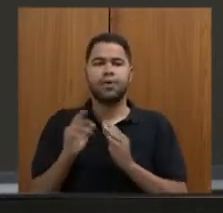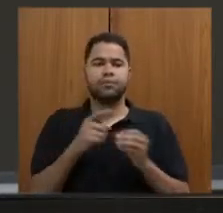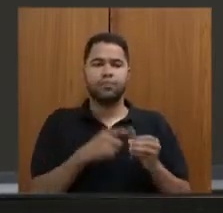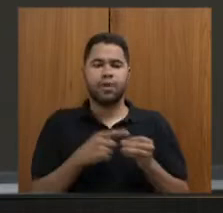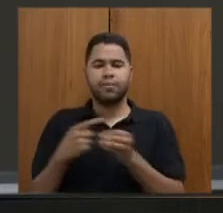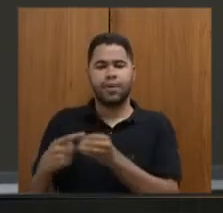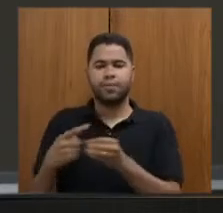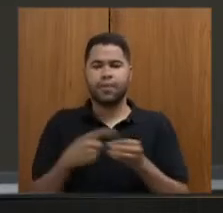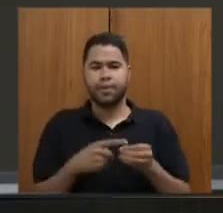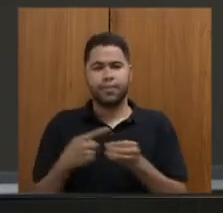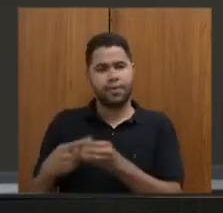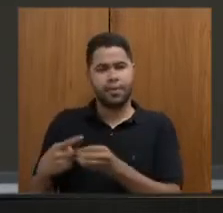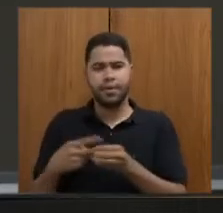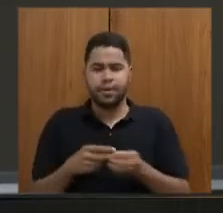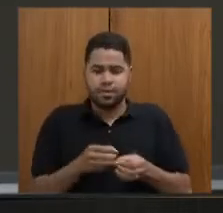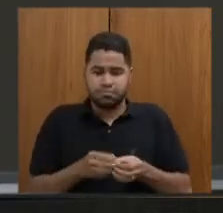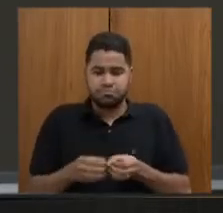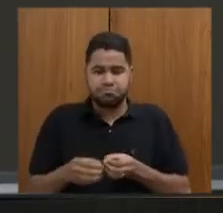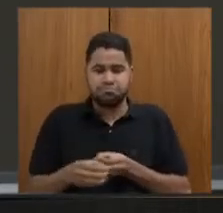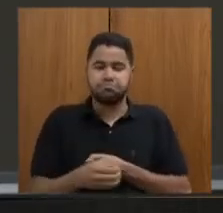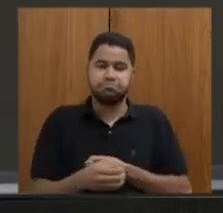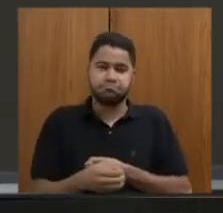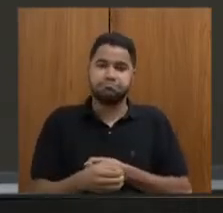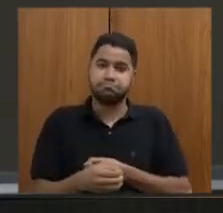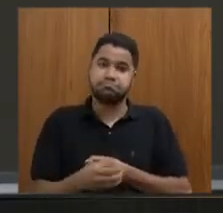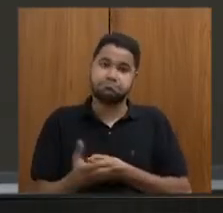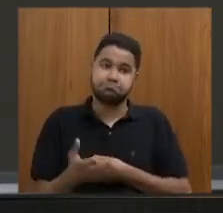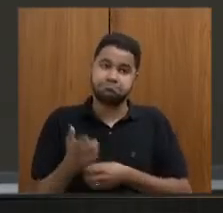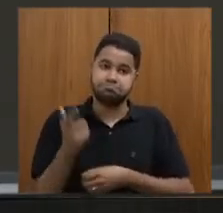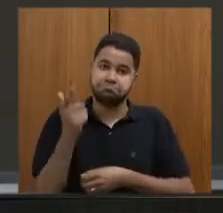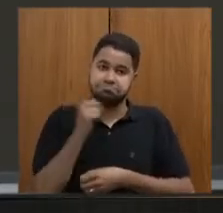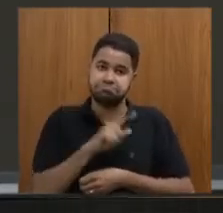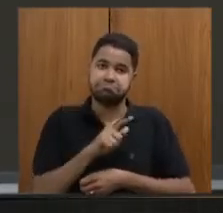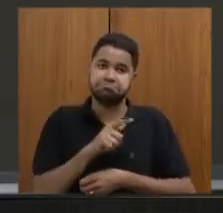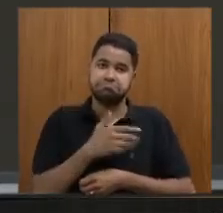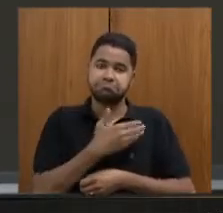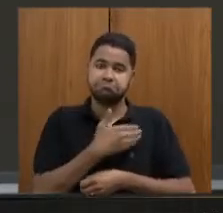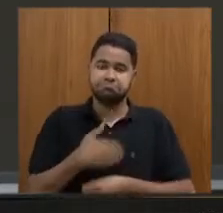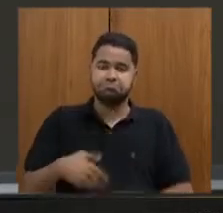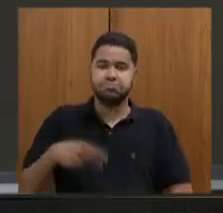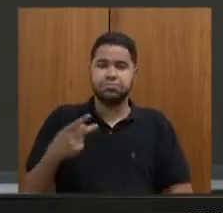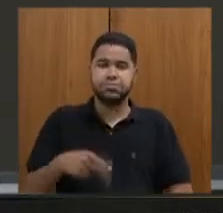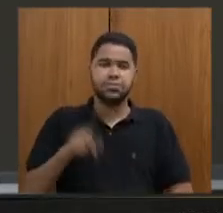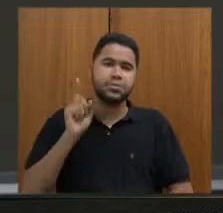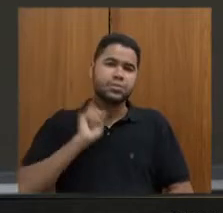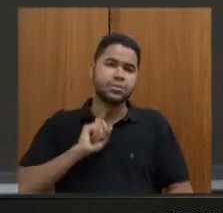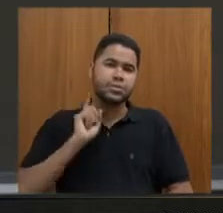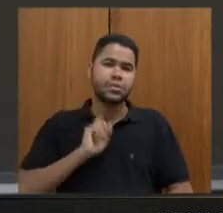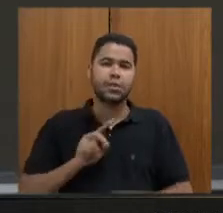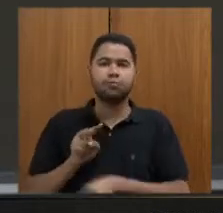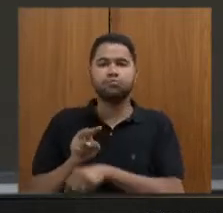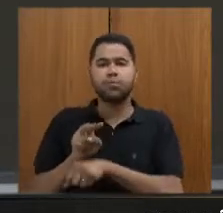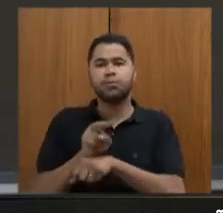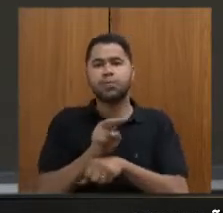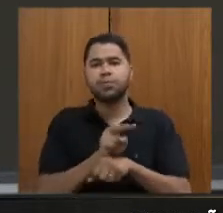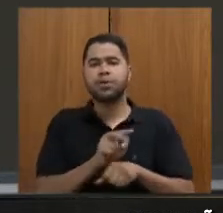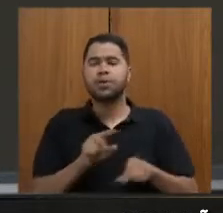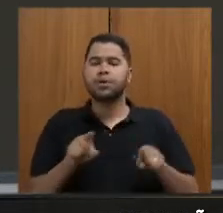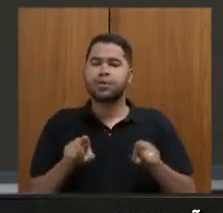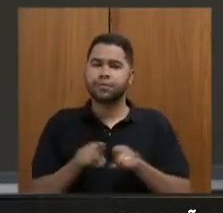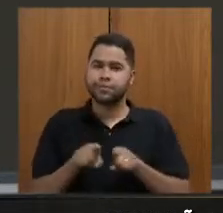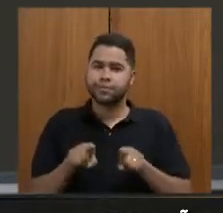num transporte metropolitano que, portanto, estaria ao alcance do estado de Minas Gerais fiscalizar e também